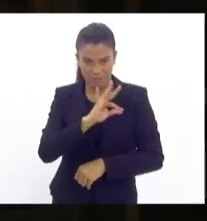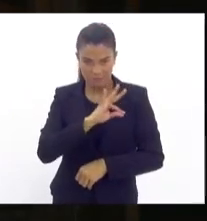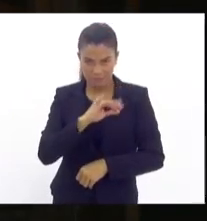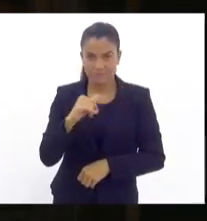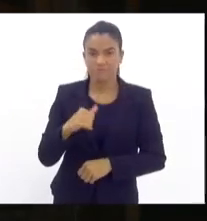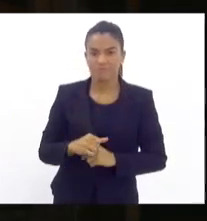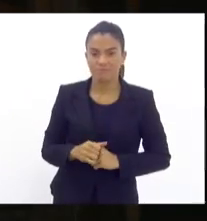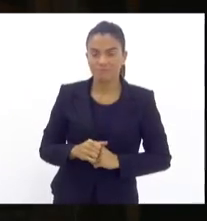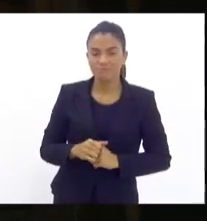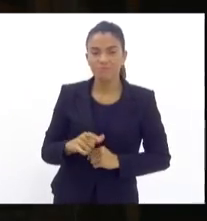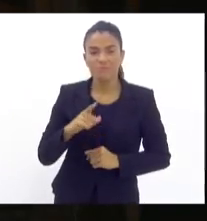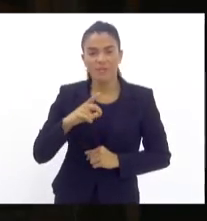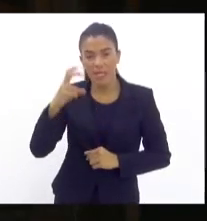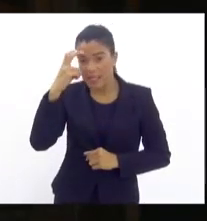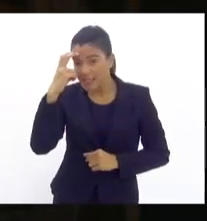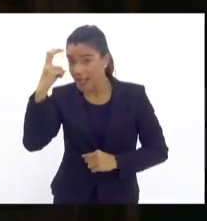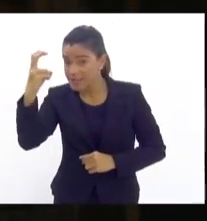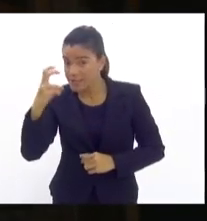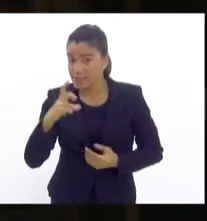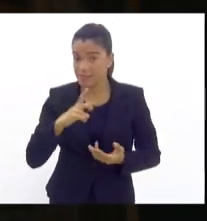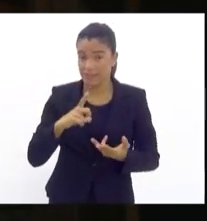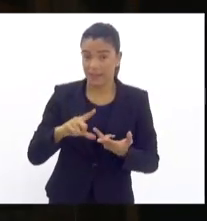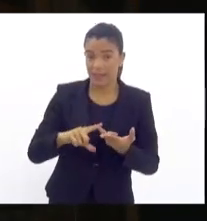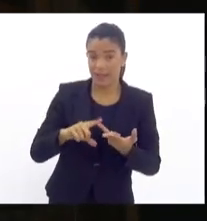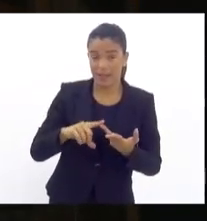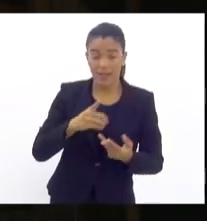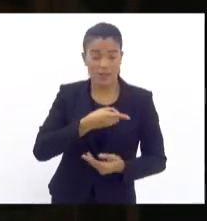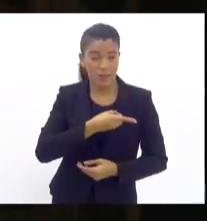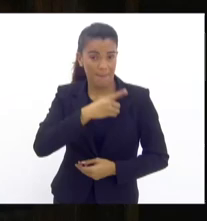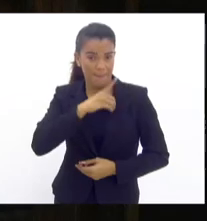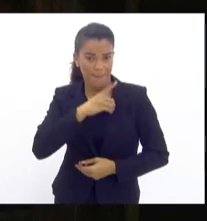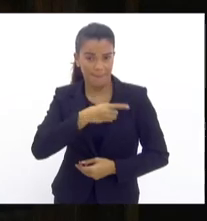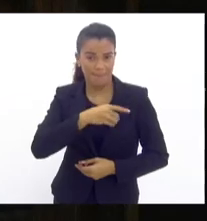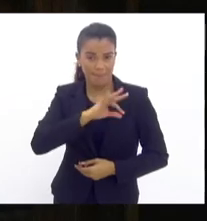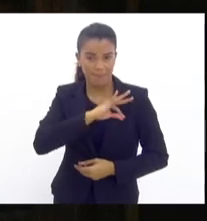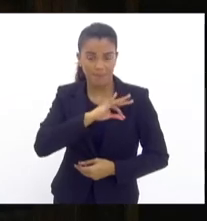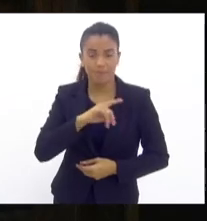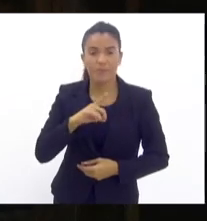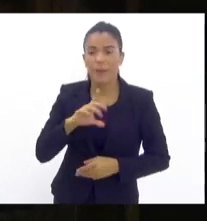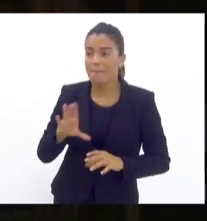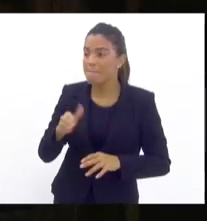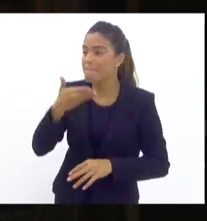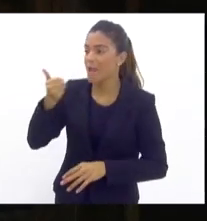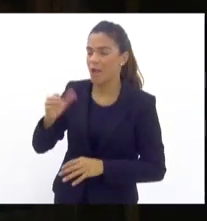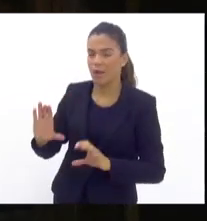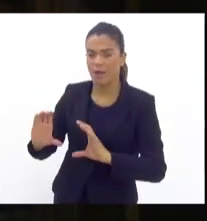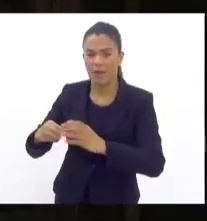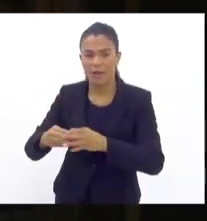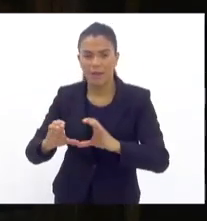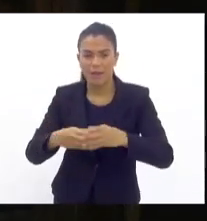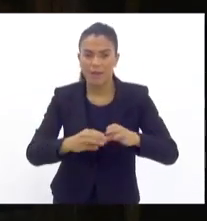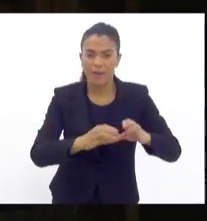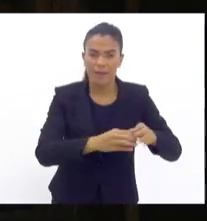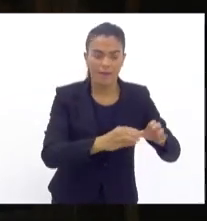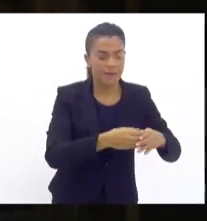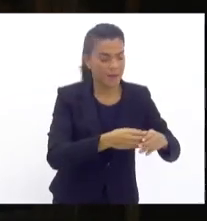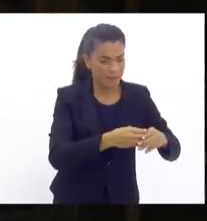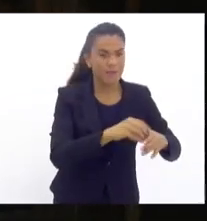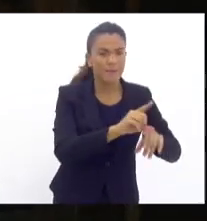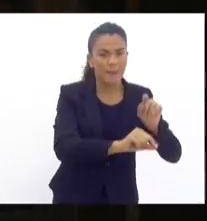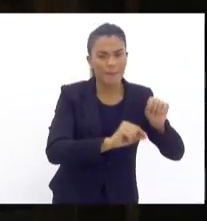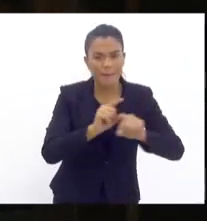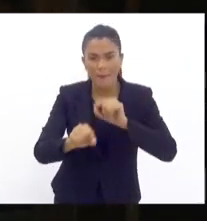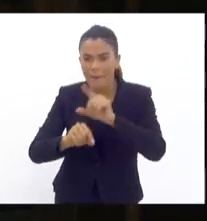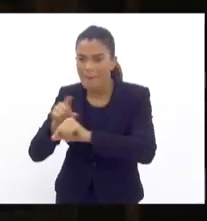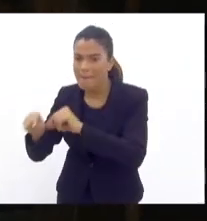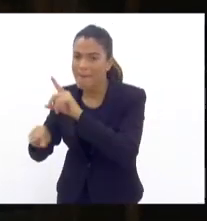da inteligência dos DPAs, a gente pega as melhores equipes que estão focadas e consegue usar toda